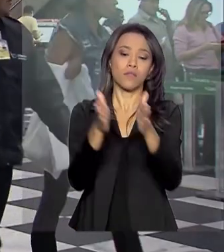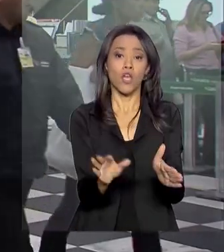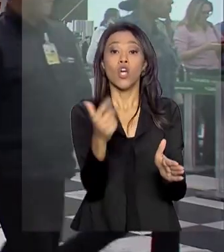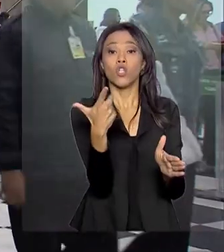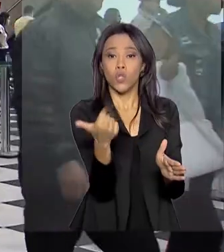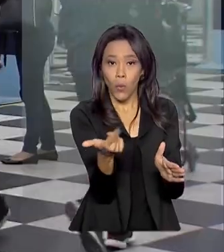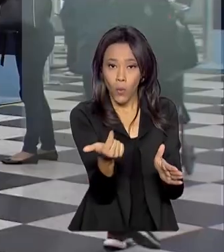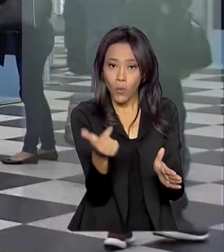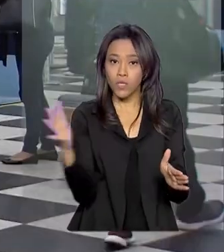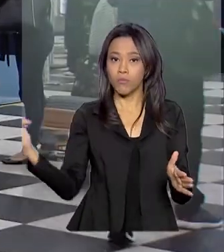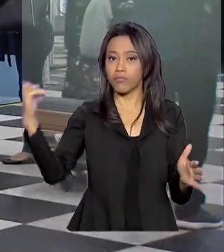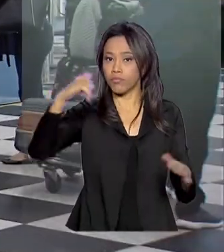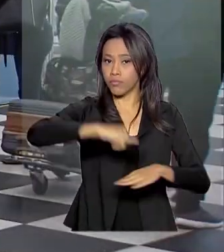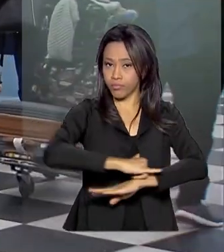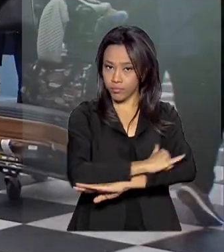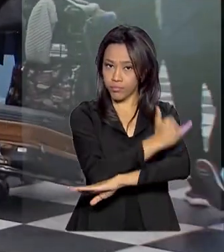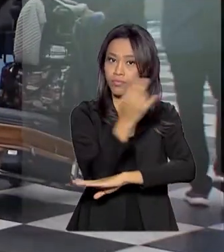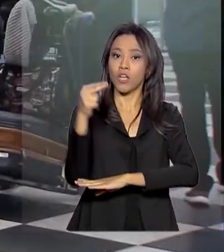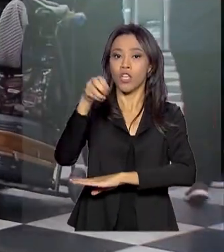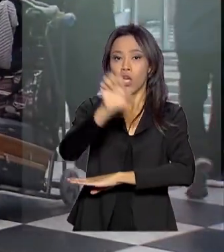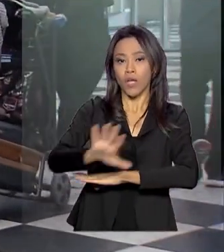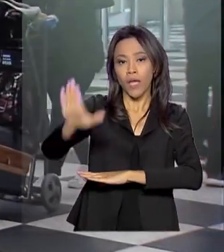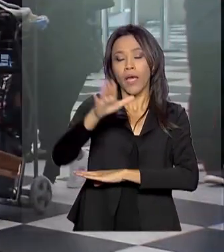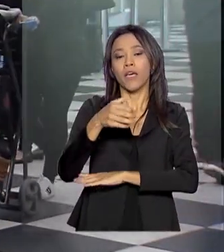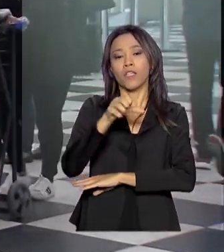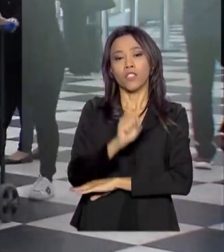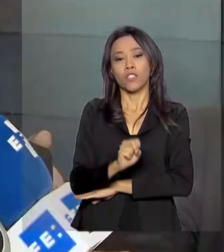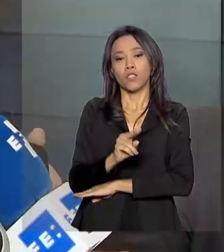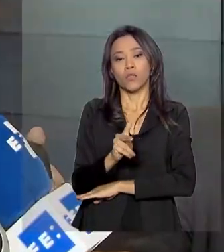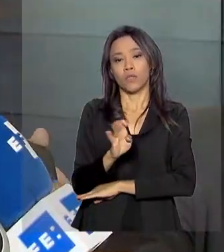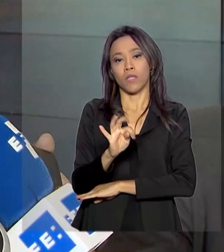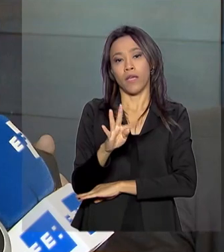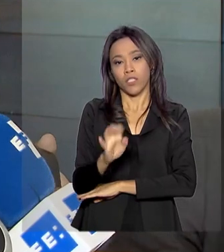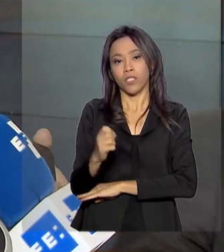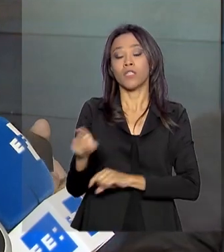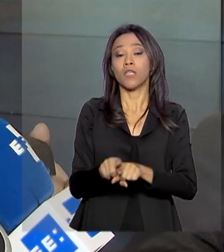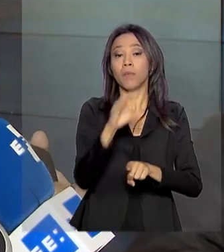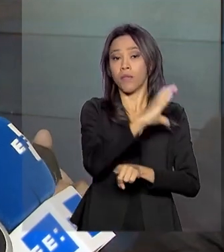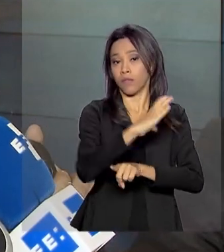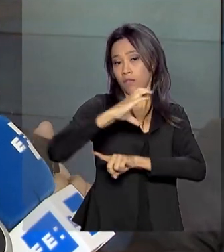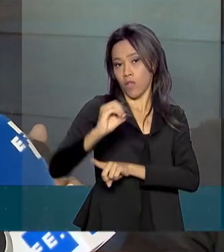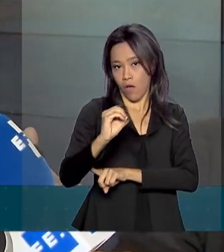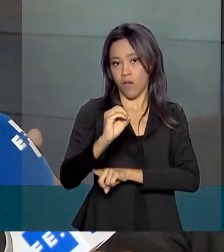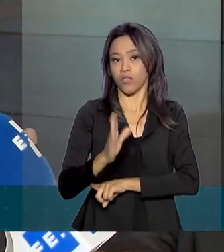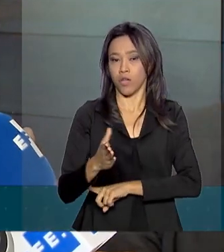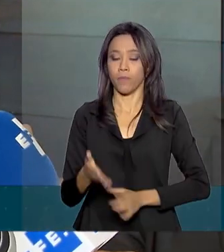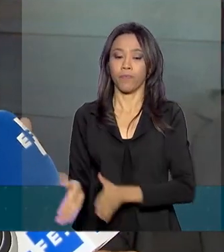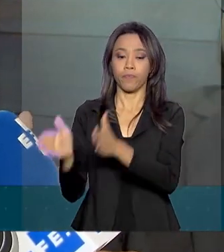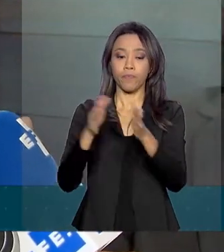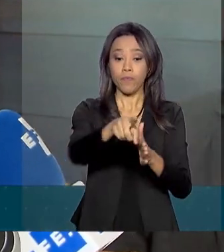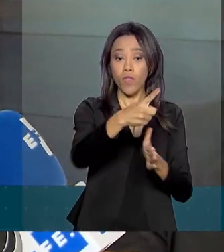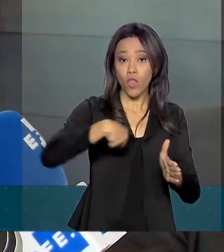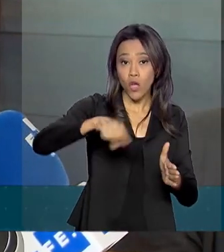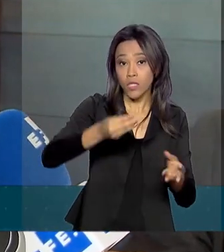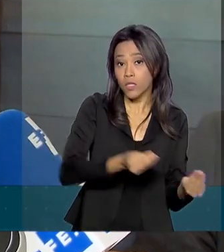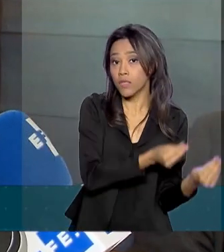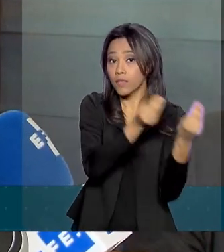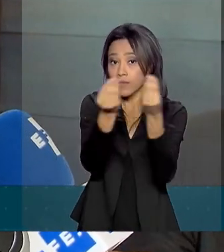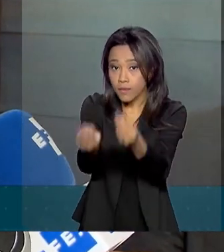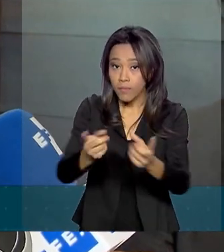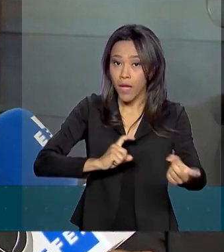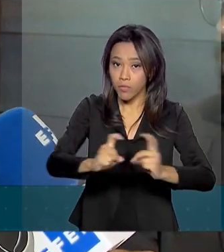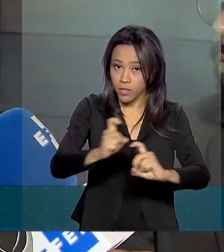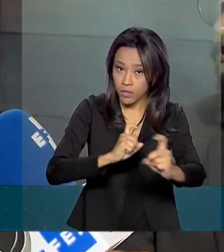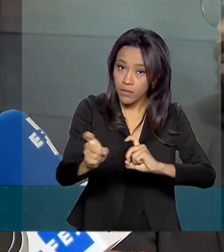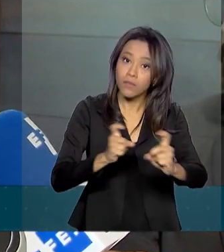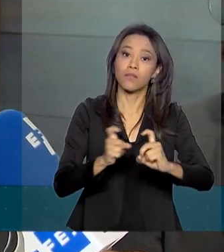foram concedidos no Nordeste, Sudeste e Centro-Oeste. Nós estamos transferindo aeroportos para iniciativa privada, serão 41